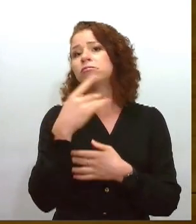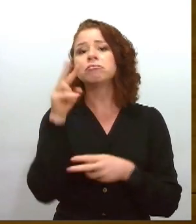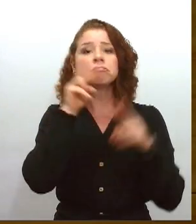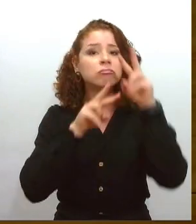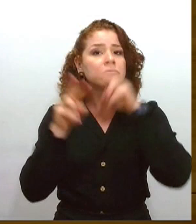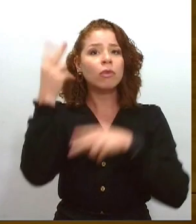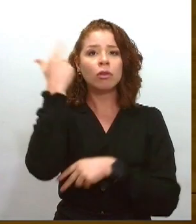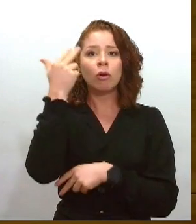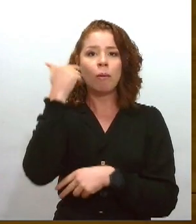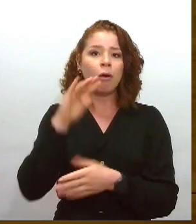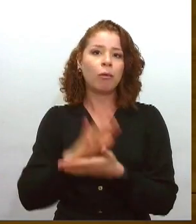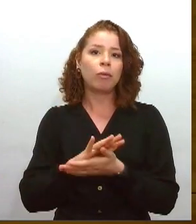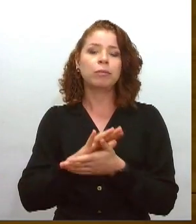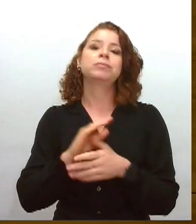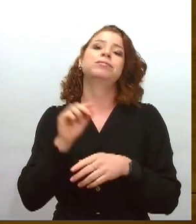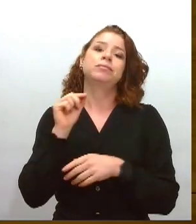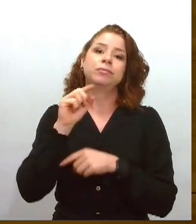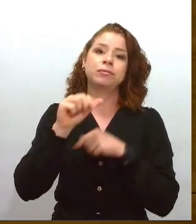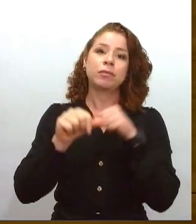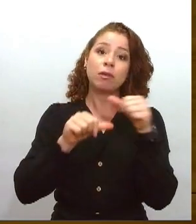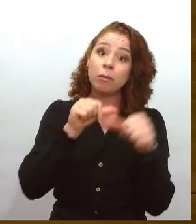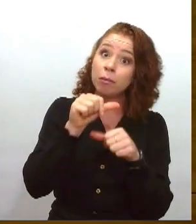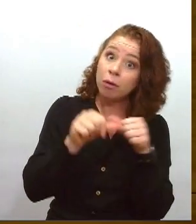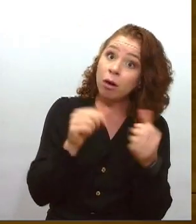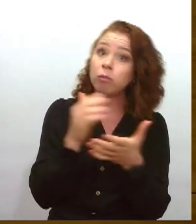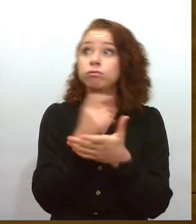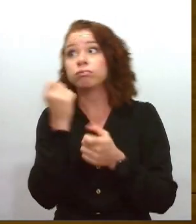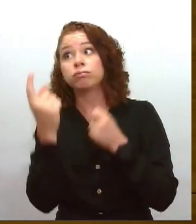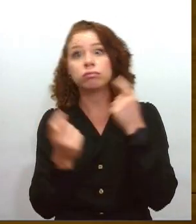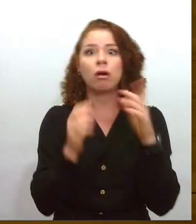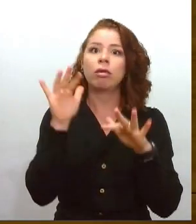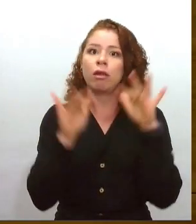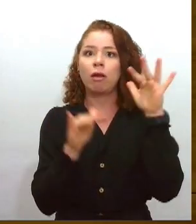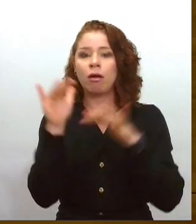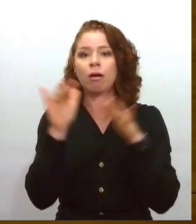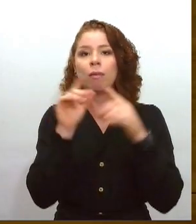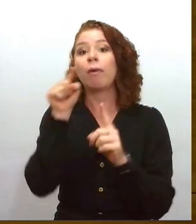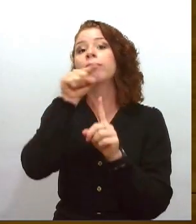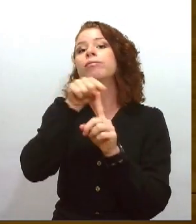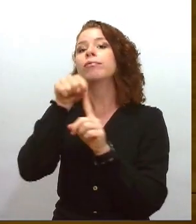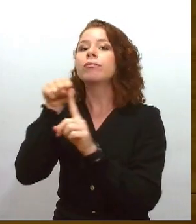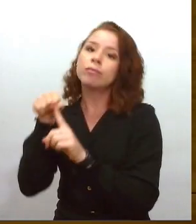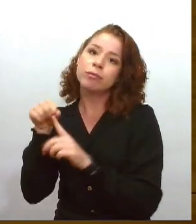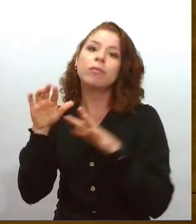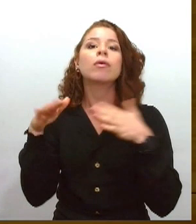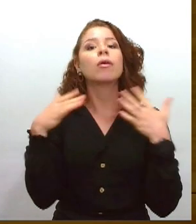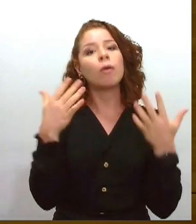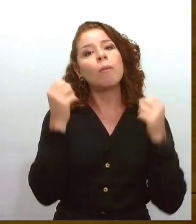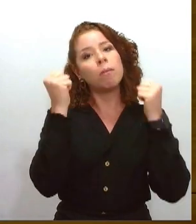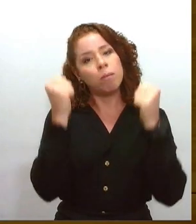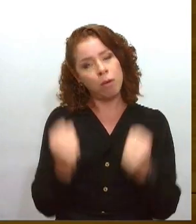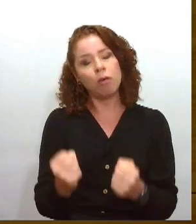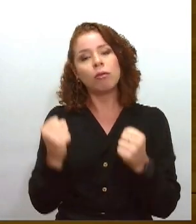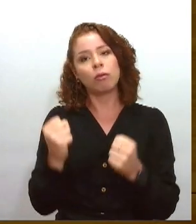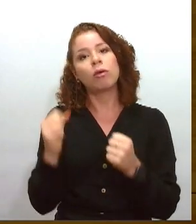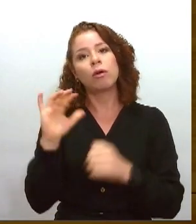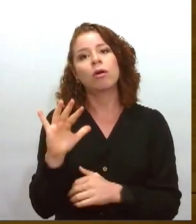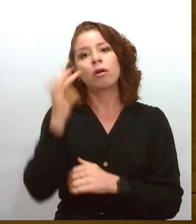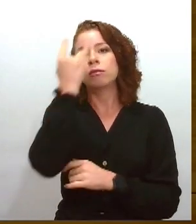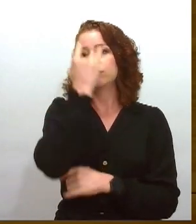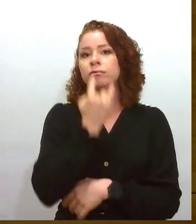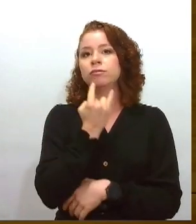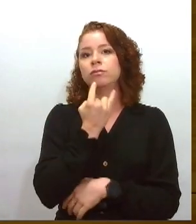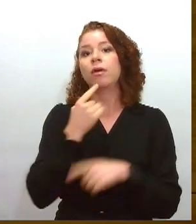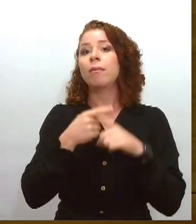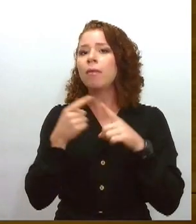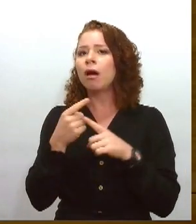É lógico que tem alguns glaucomas e depende do tipo de glaucoma que eles podem levar à cegueira. Mas normalmente